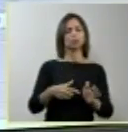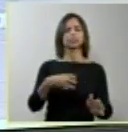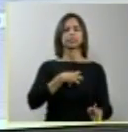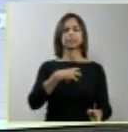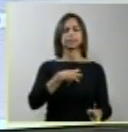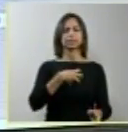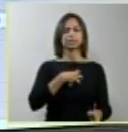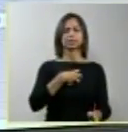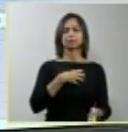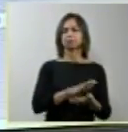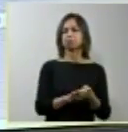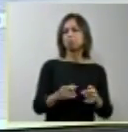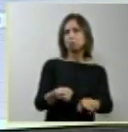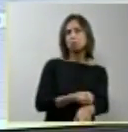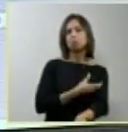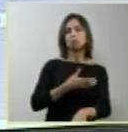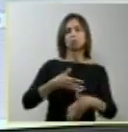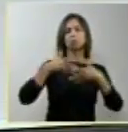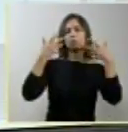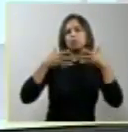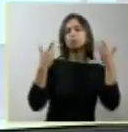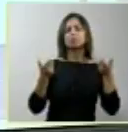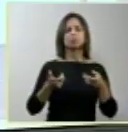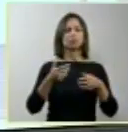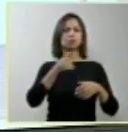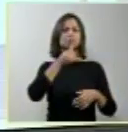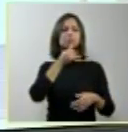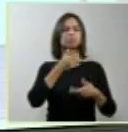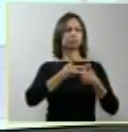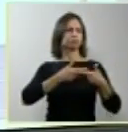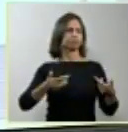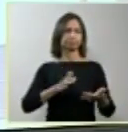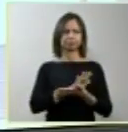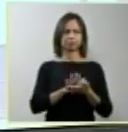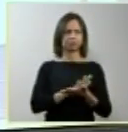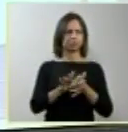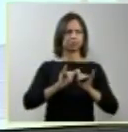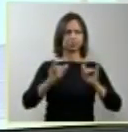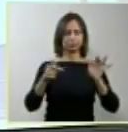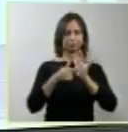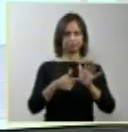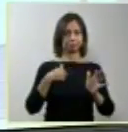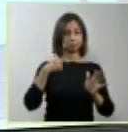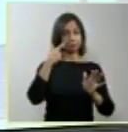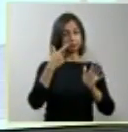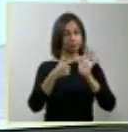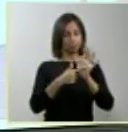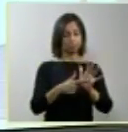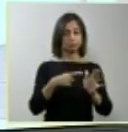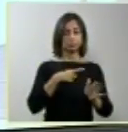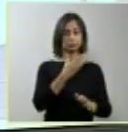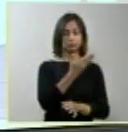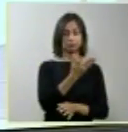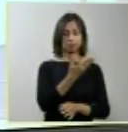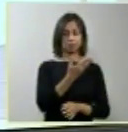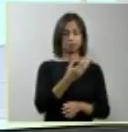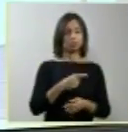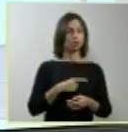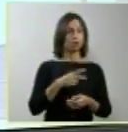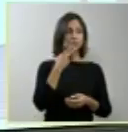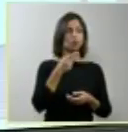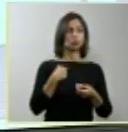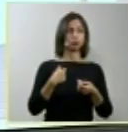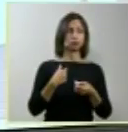condição de processar a informação. Esse gráfico já foi mostrado,